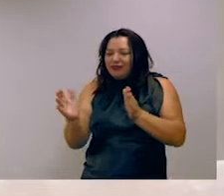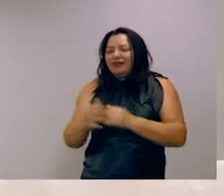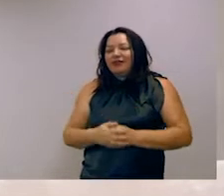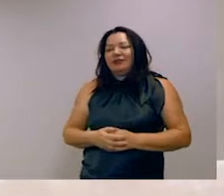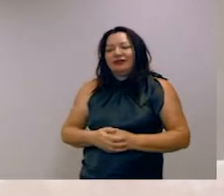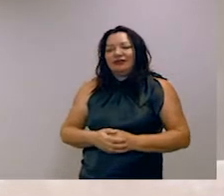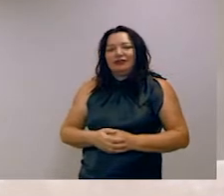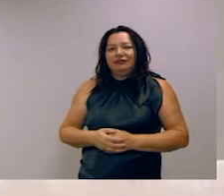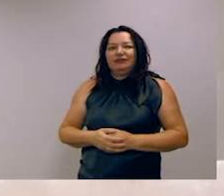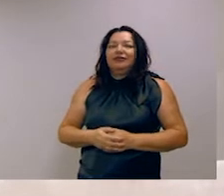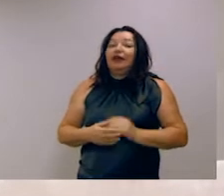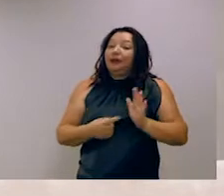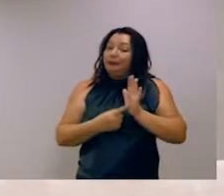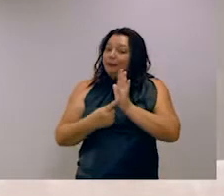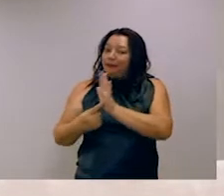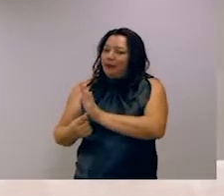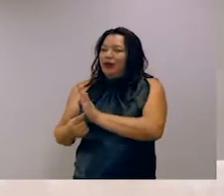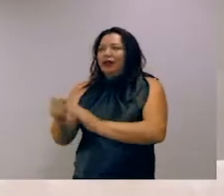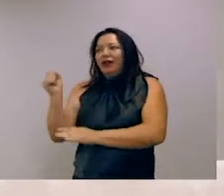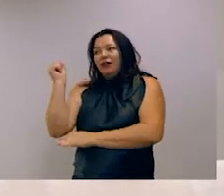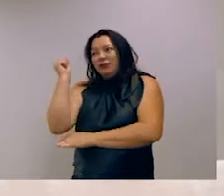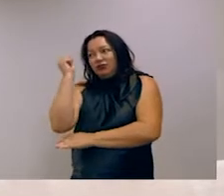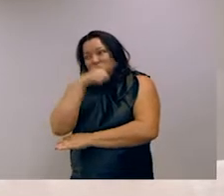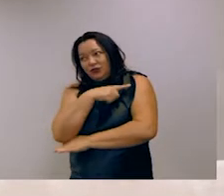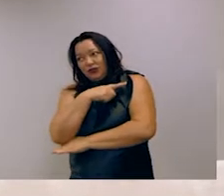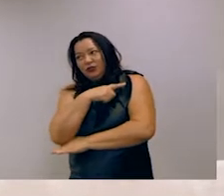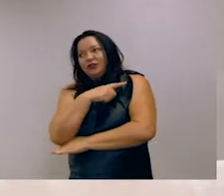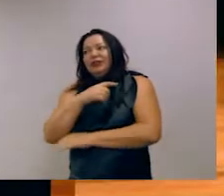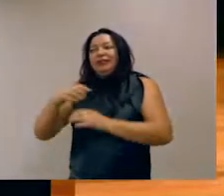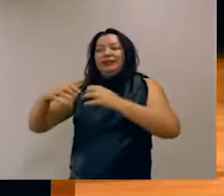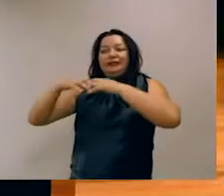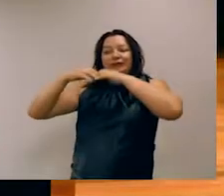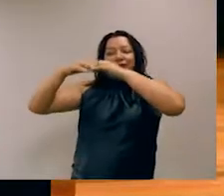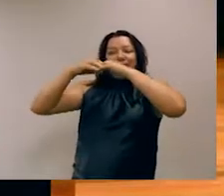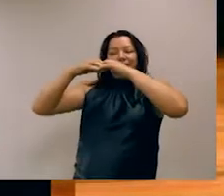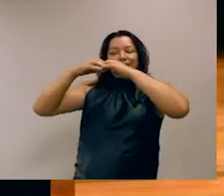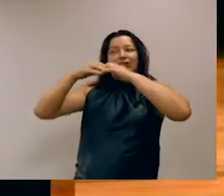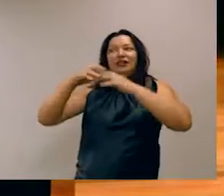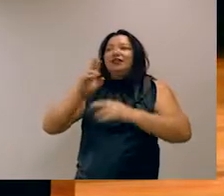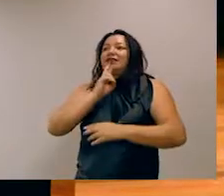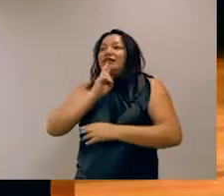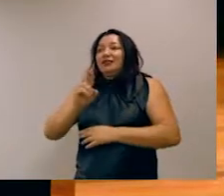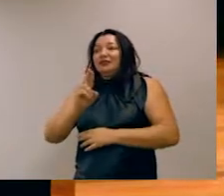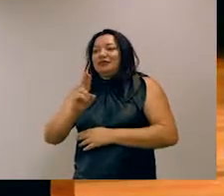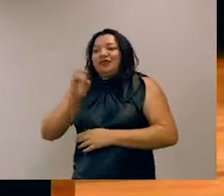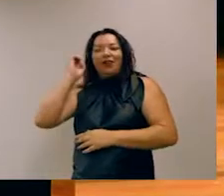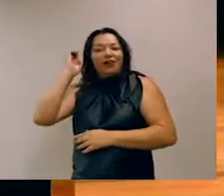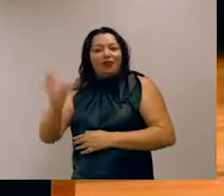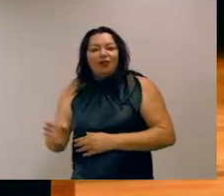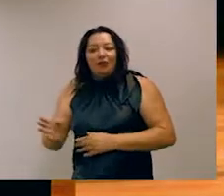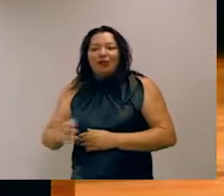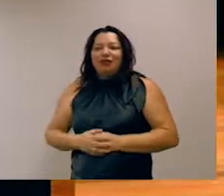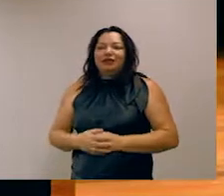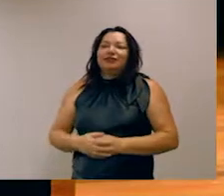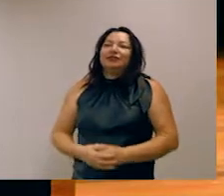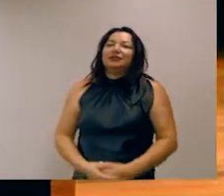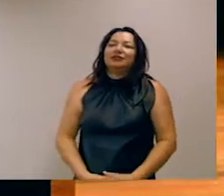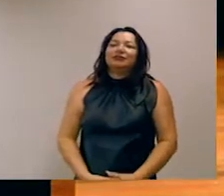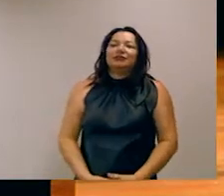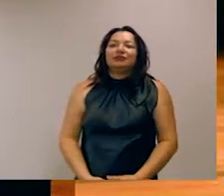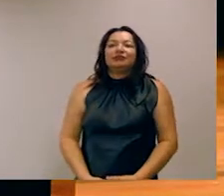Isso aqui também mostra a dificuldade cognitiva de fazer e responder de uma forma automática a esse tipo de pergunta.